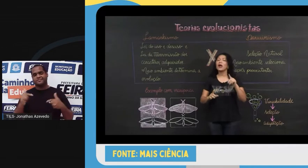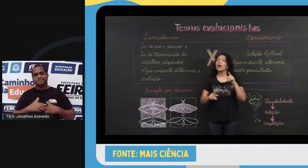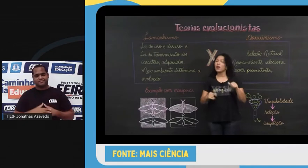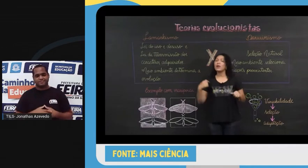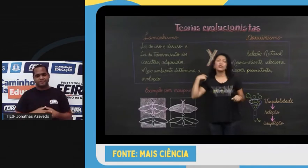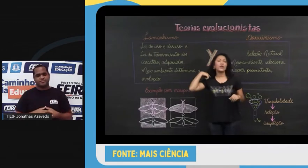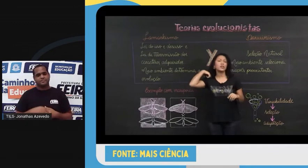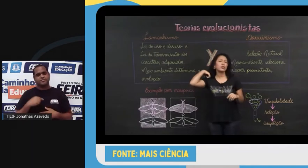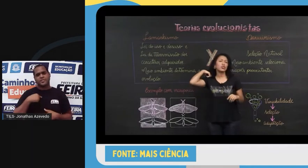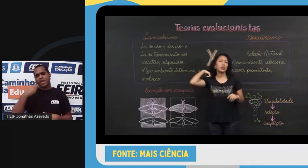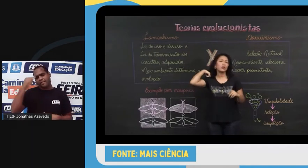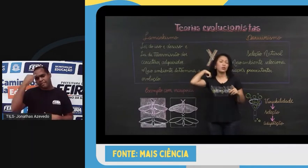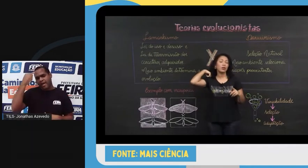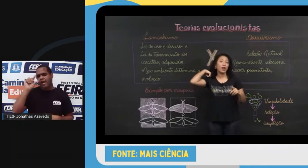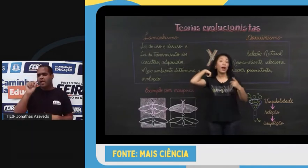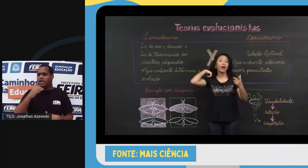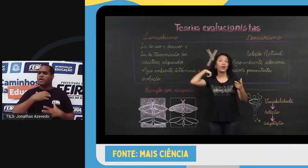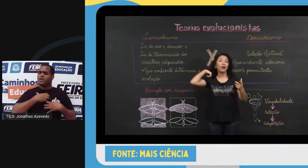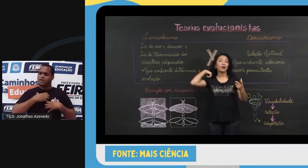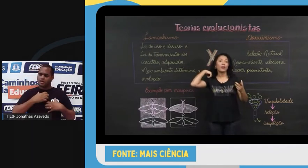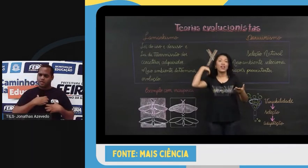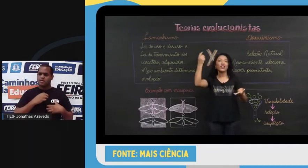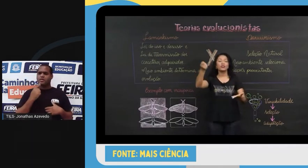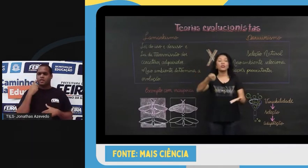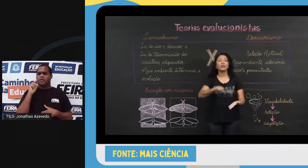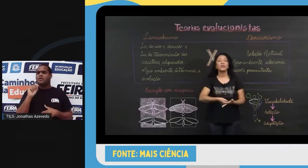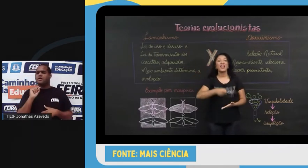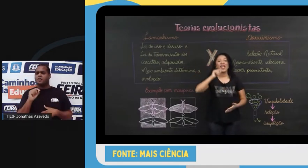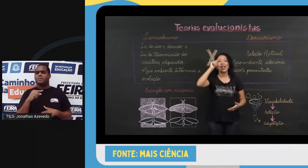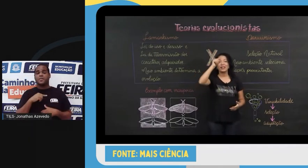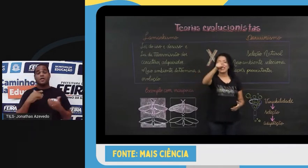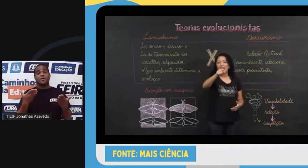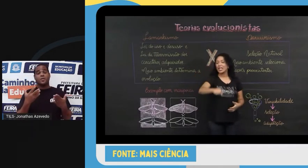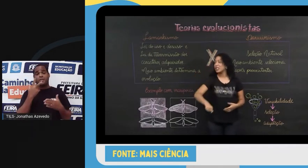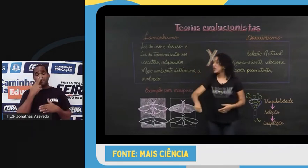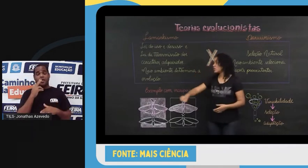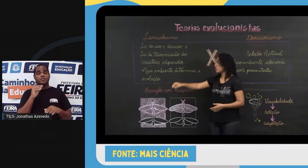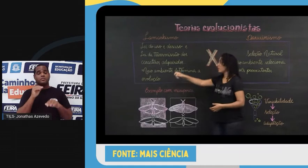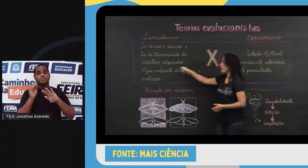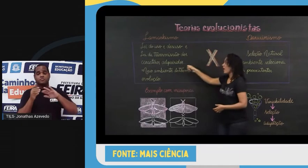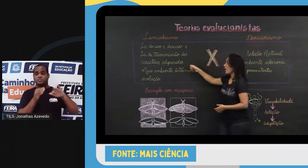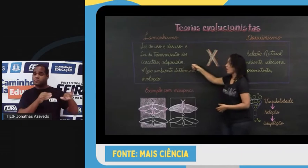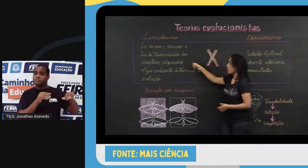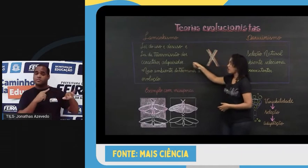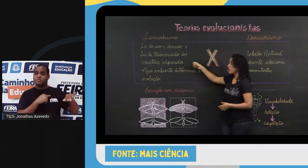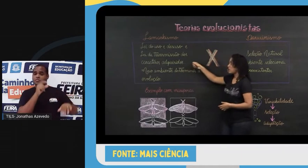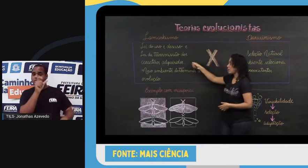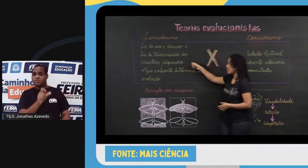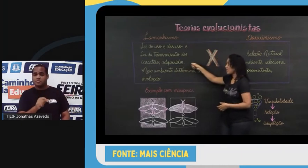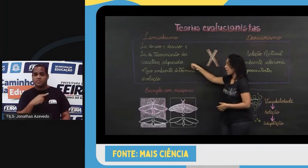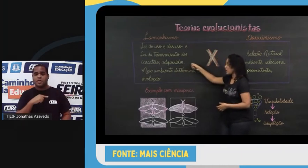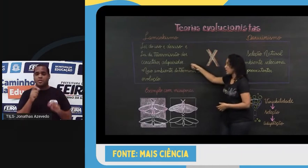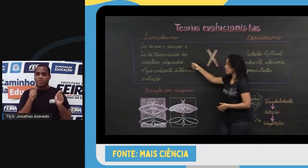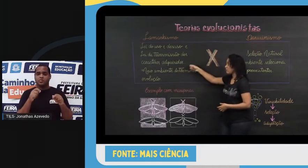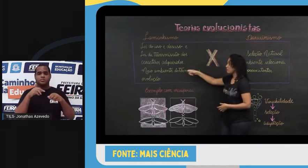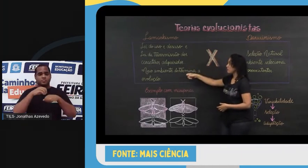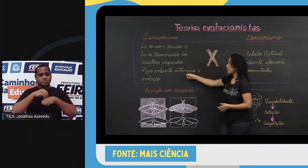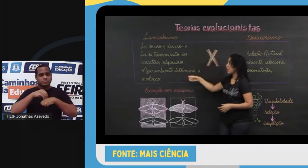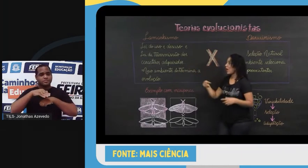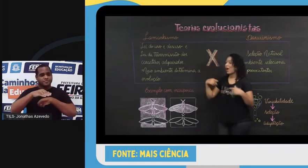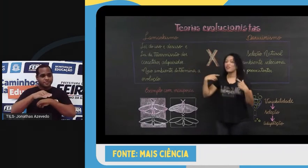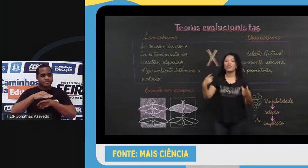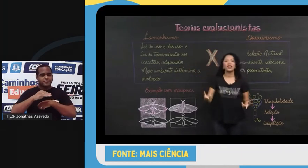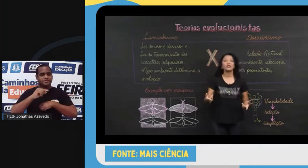Aí, ele falou assim, ah, realmente faz sentido. Agora, ele adicionou. Essa característica, ela poderia ser passada